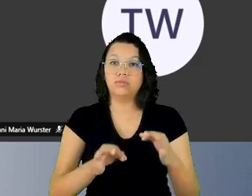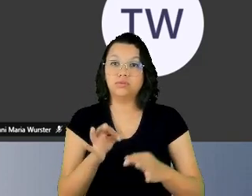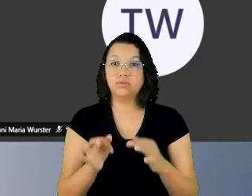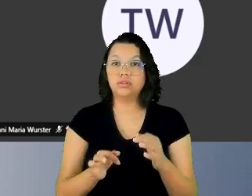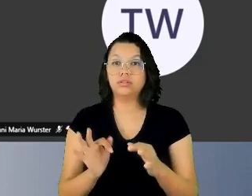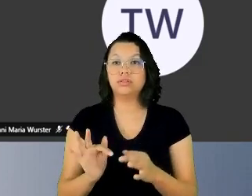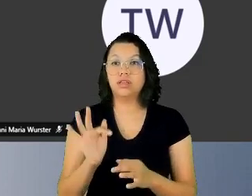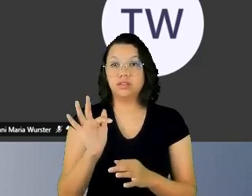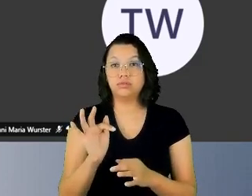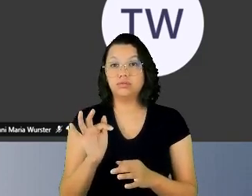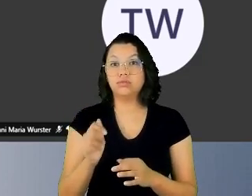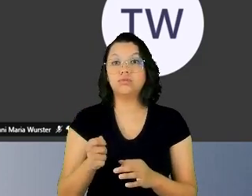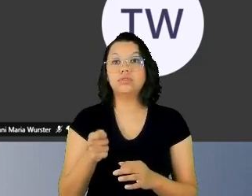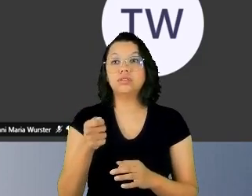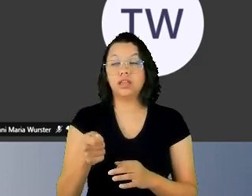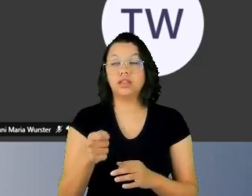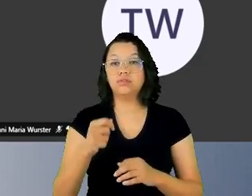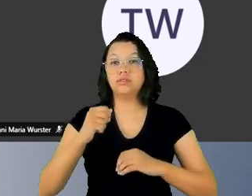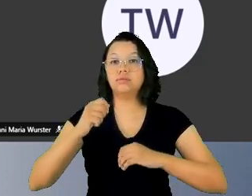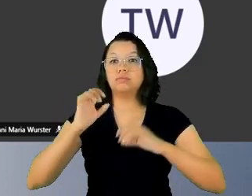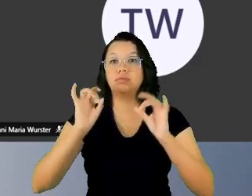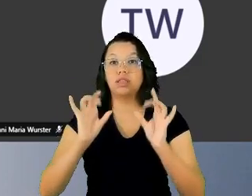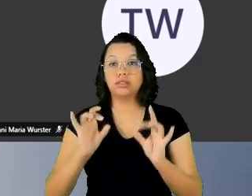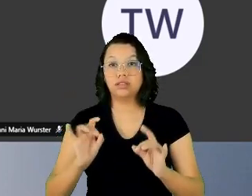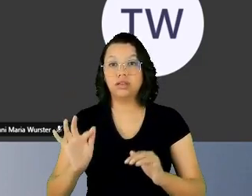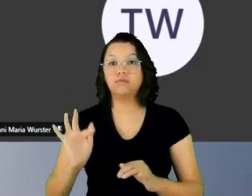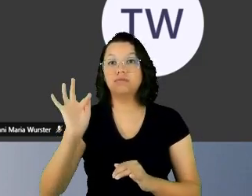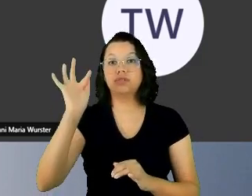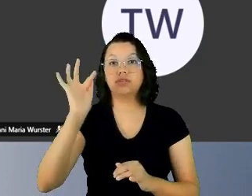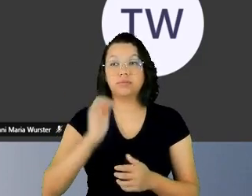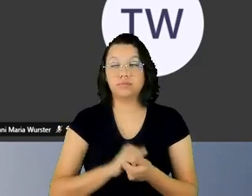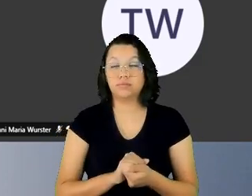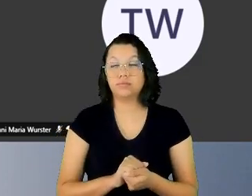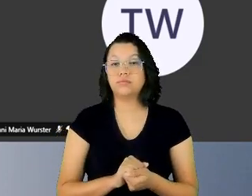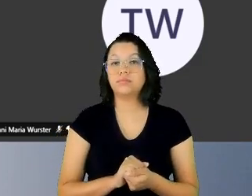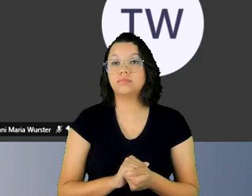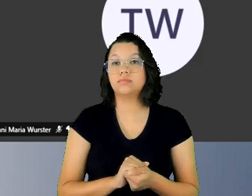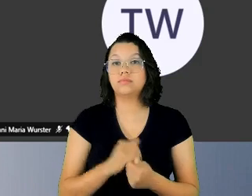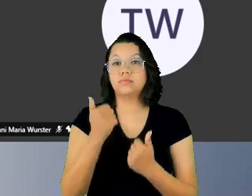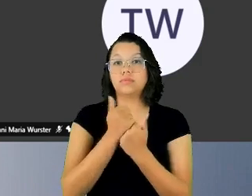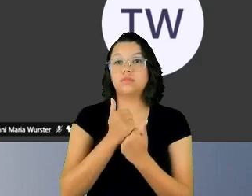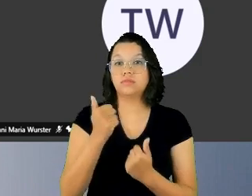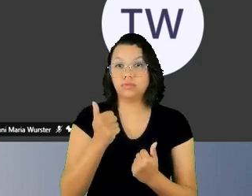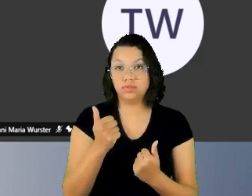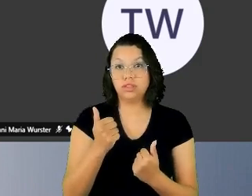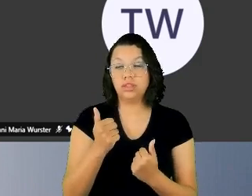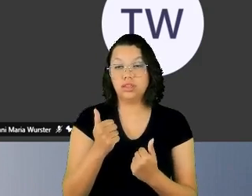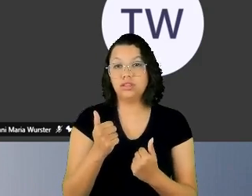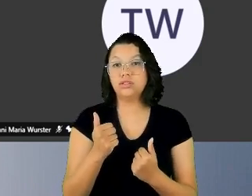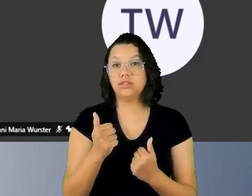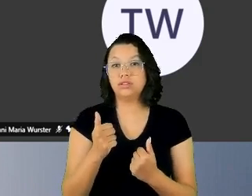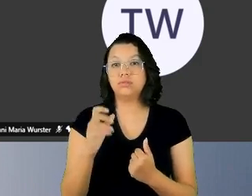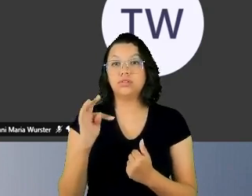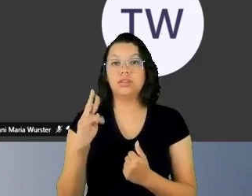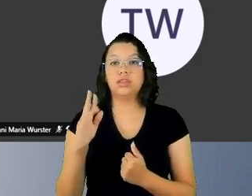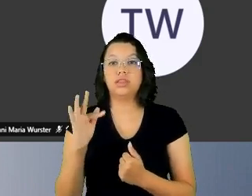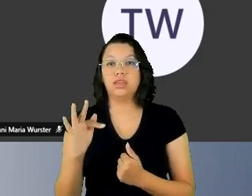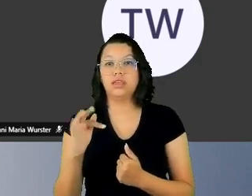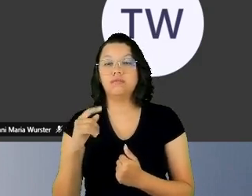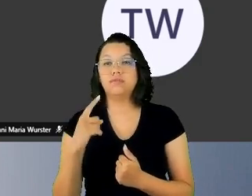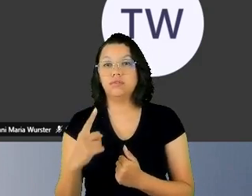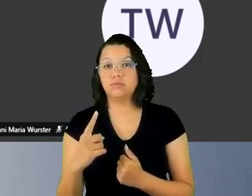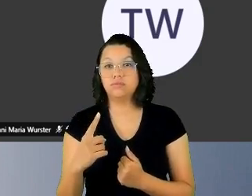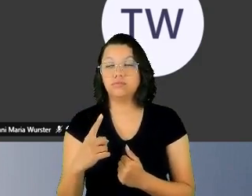vice-presidente e presidente da Comissão de Concursos do TRF1, sua toga de gala é objeto de